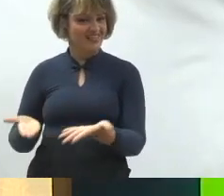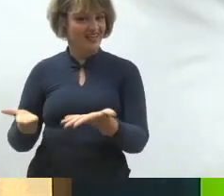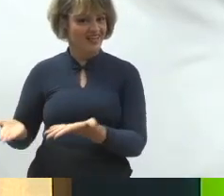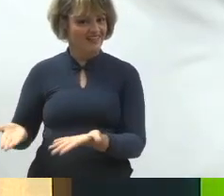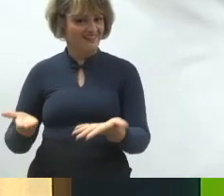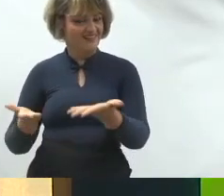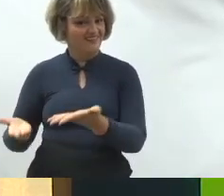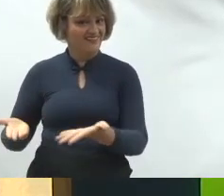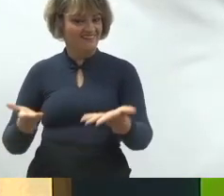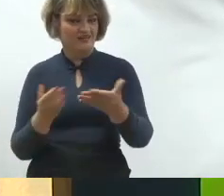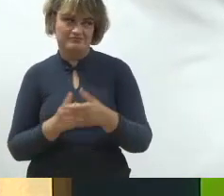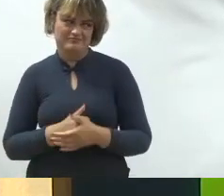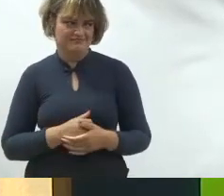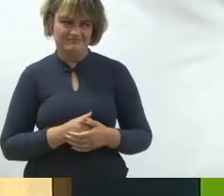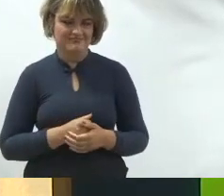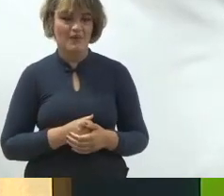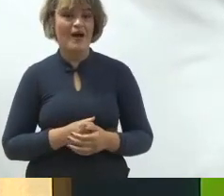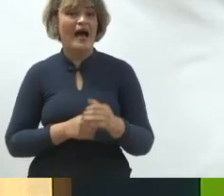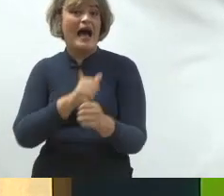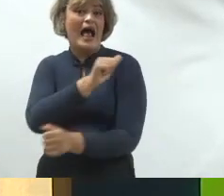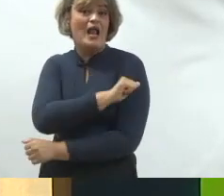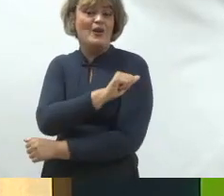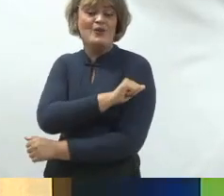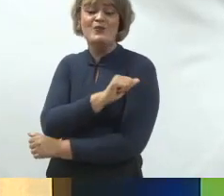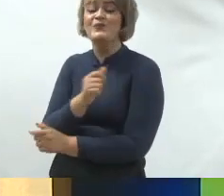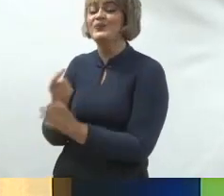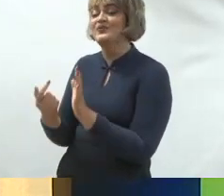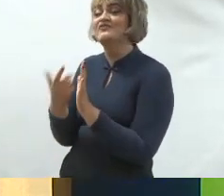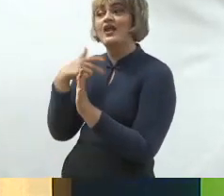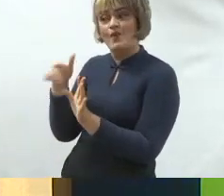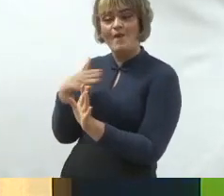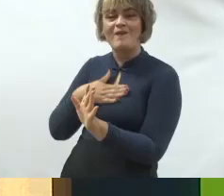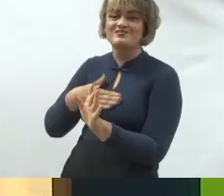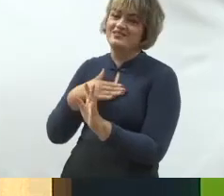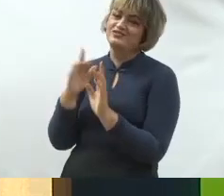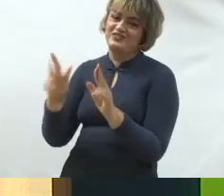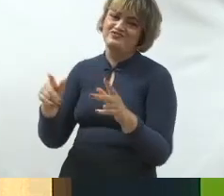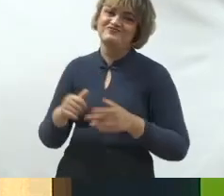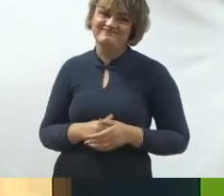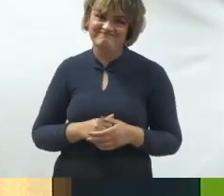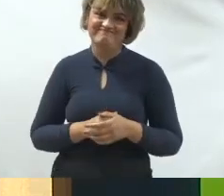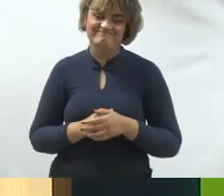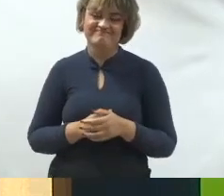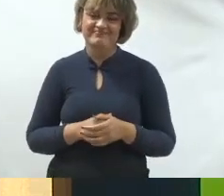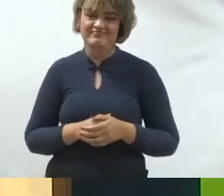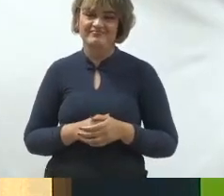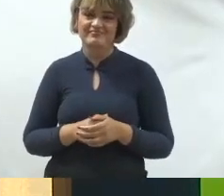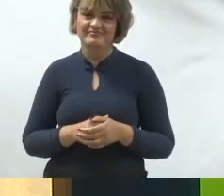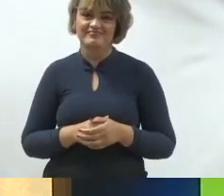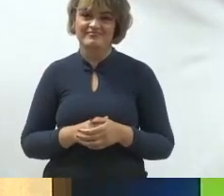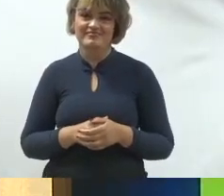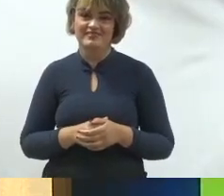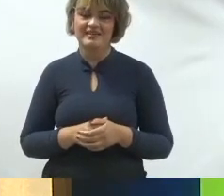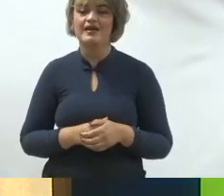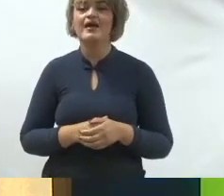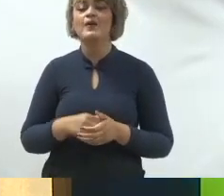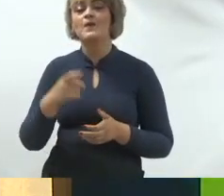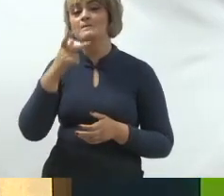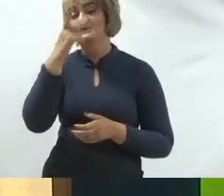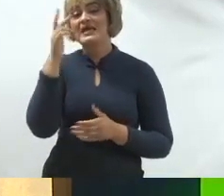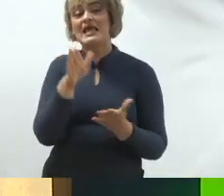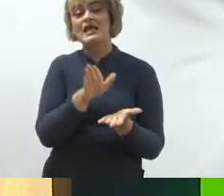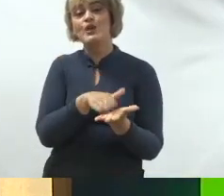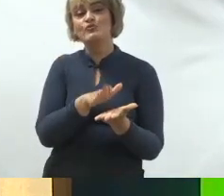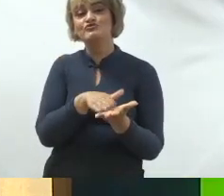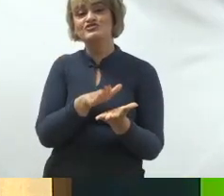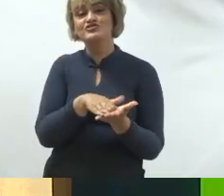canetinha que risca de qualidade. Toque, toque, toque. Não é, gente? É sobre isso que nós estamos falando. Quanto mais o elogio está